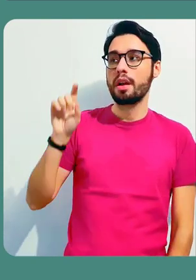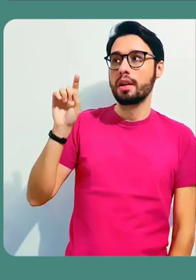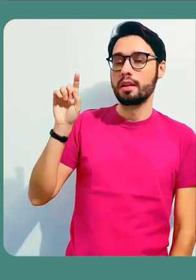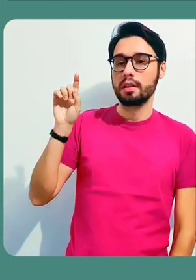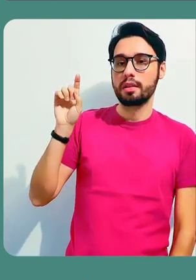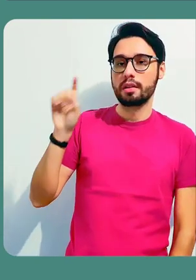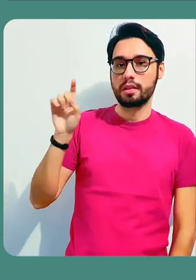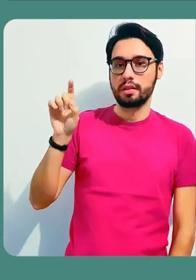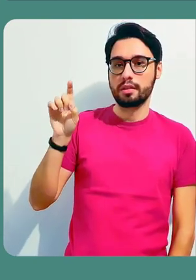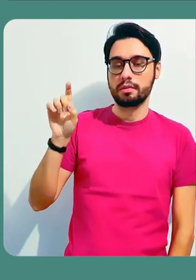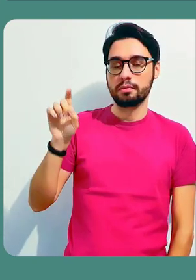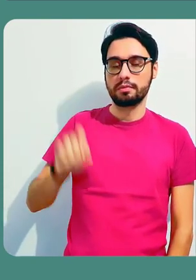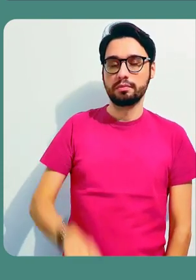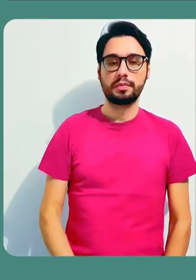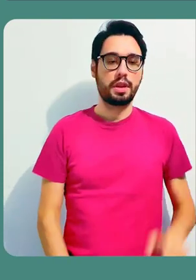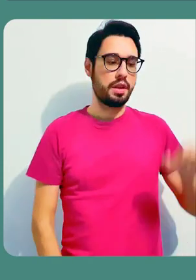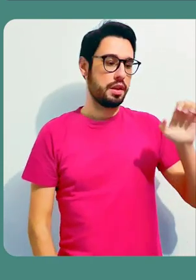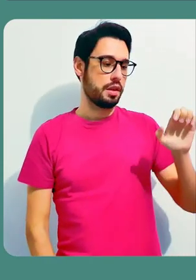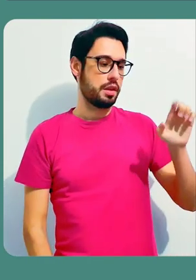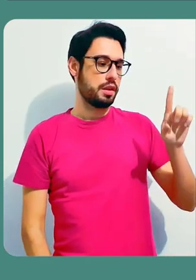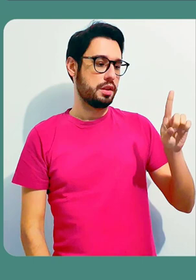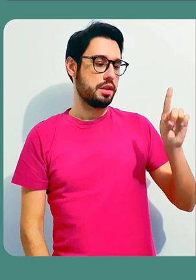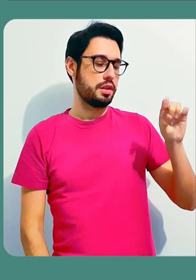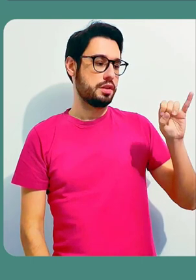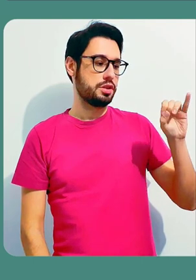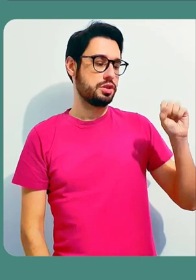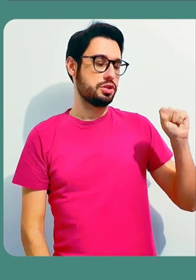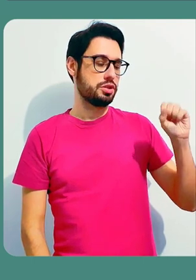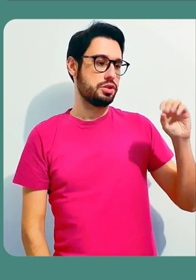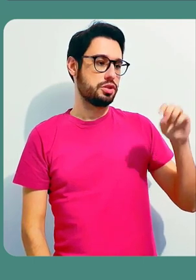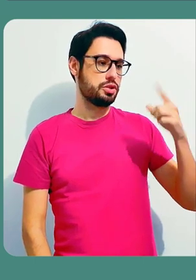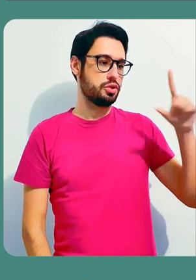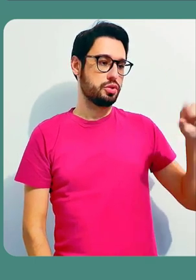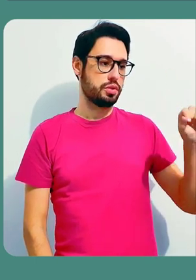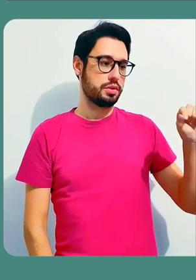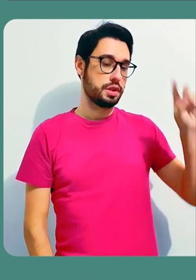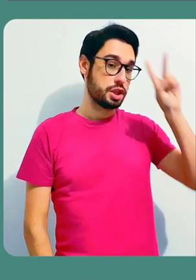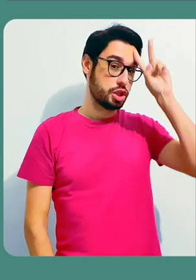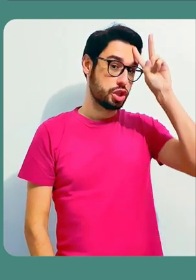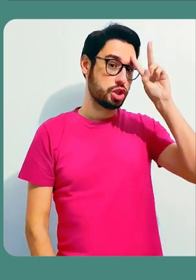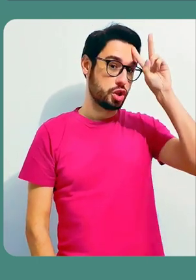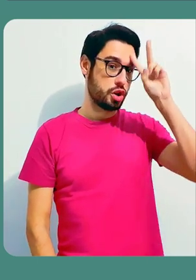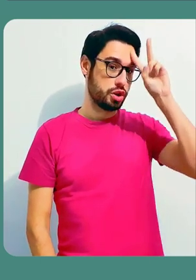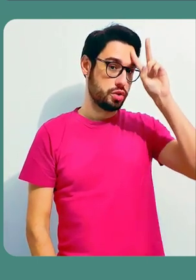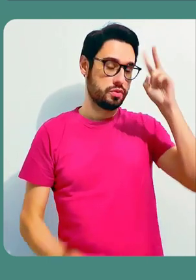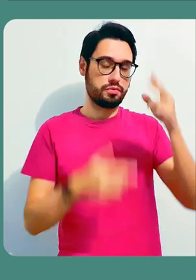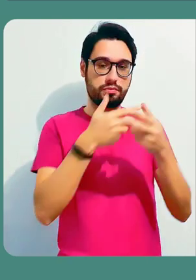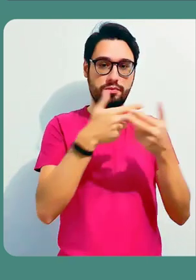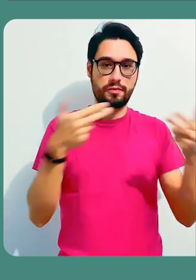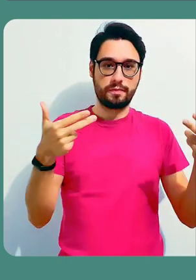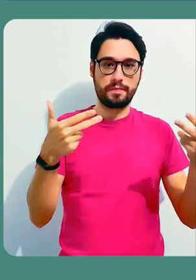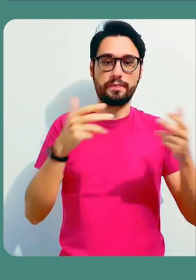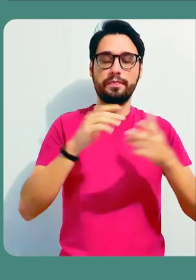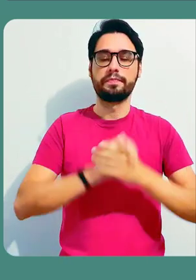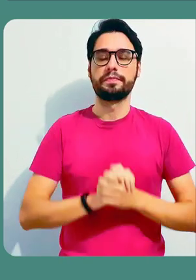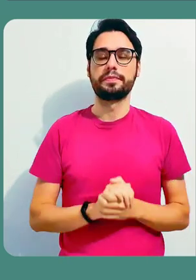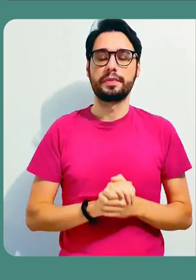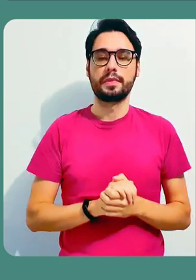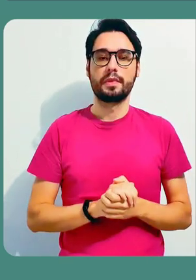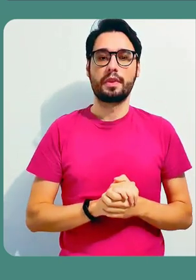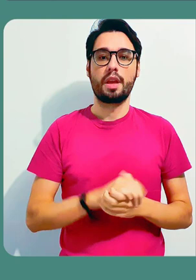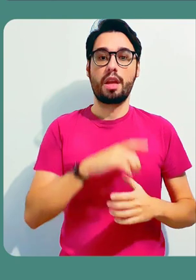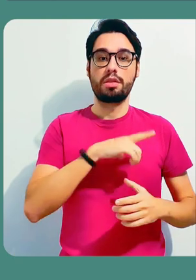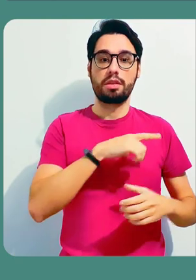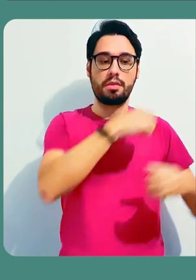edições, você pode vir aqui em arquivo e clicar em histórico de